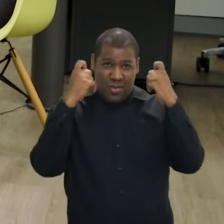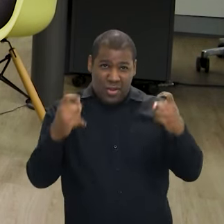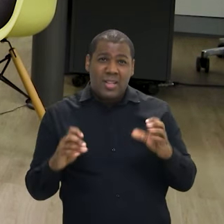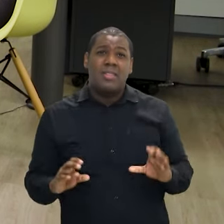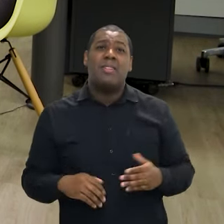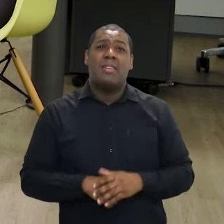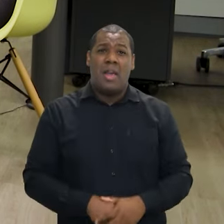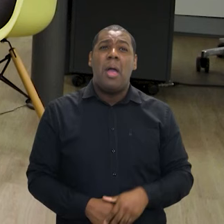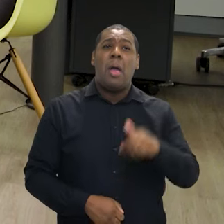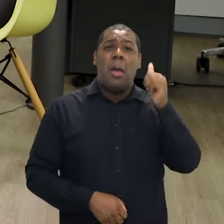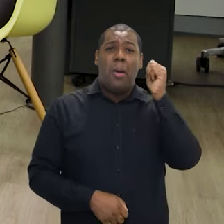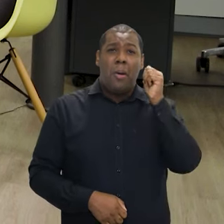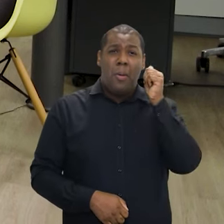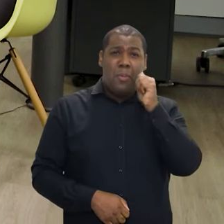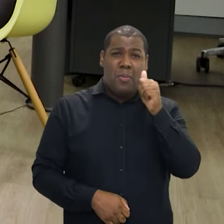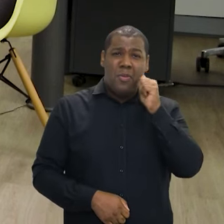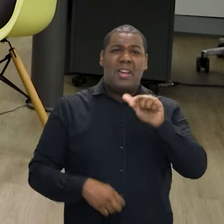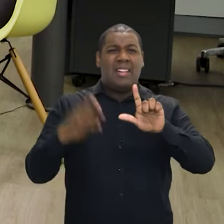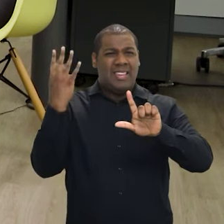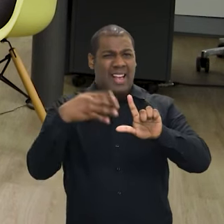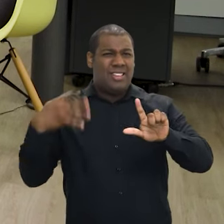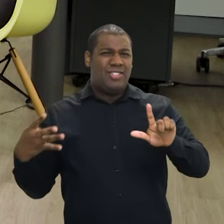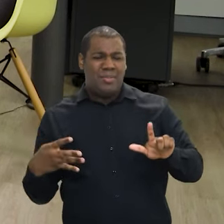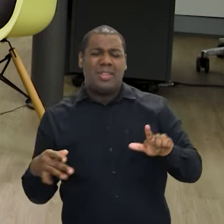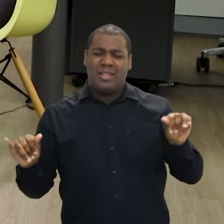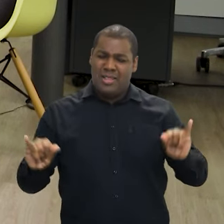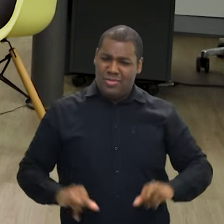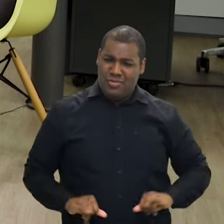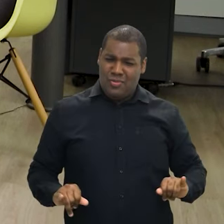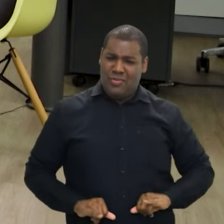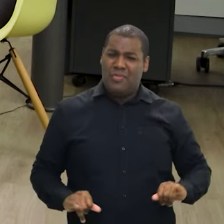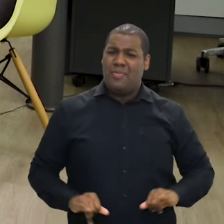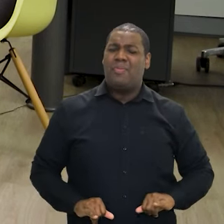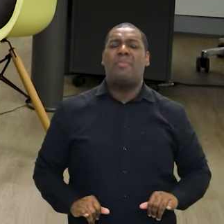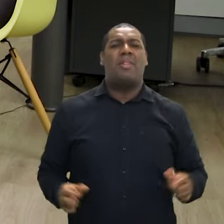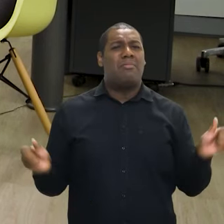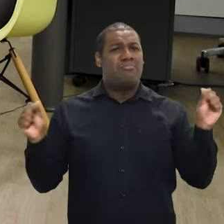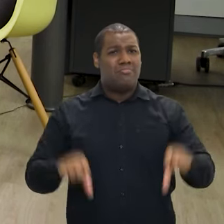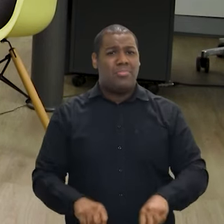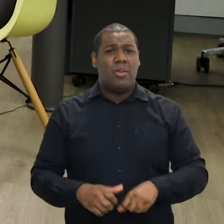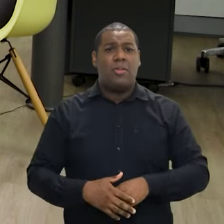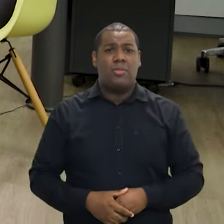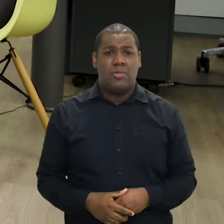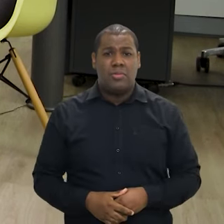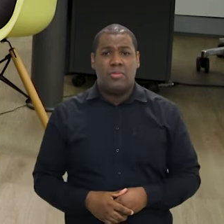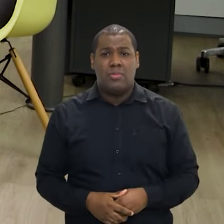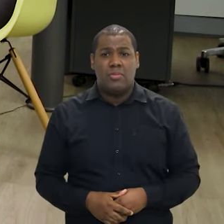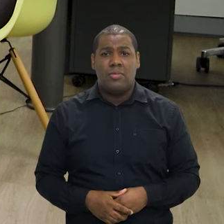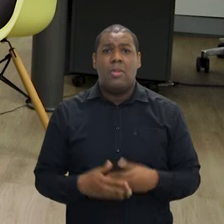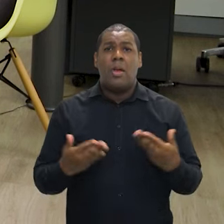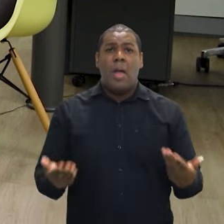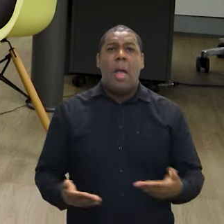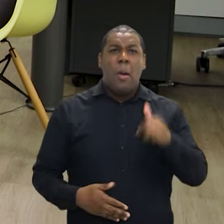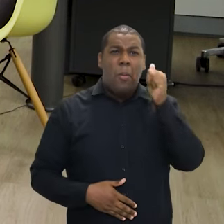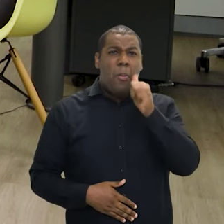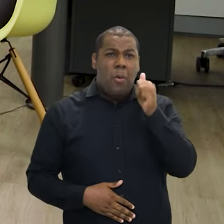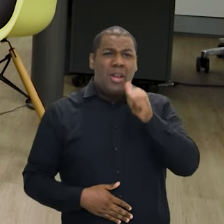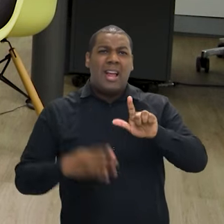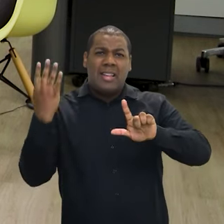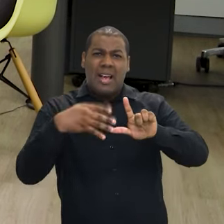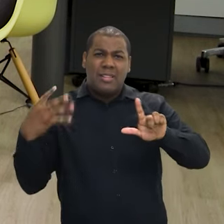as lésbicas, bissexuais, transexuais, travestis. Que problemas de violação de direitos que essas mulheres